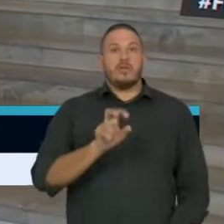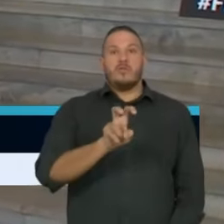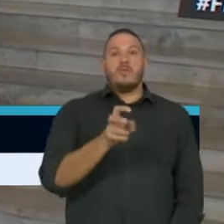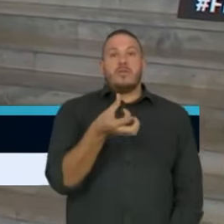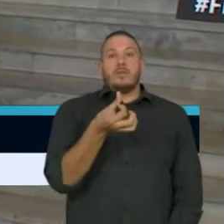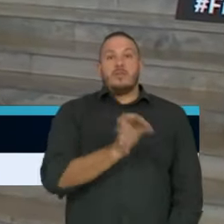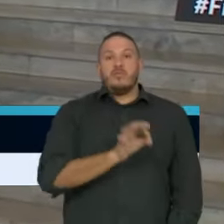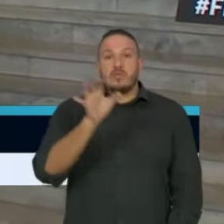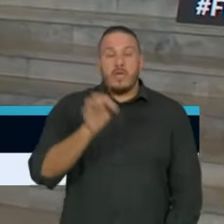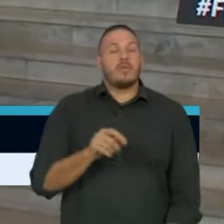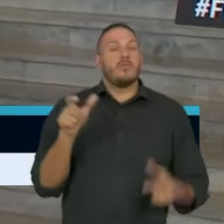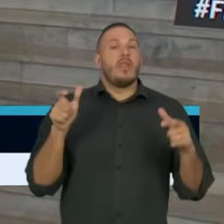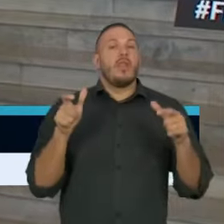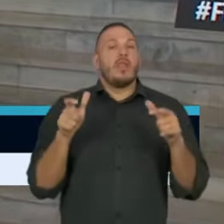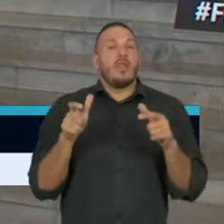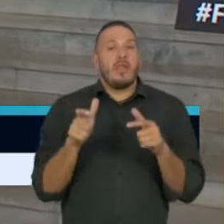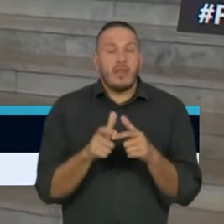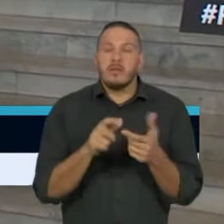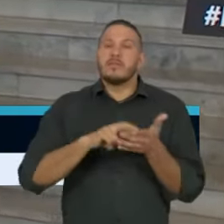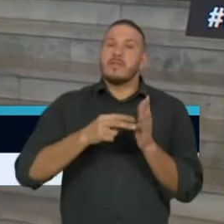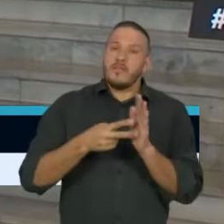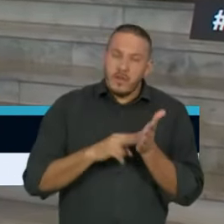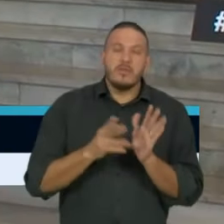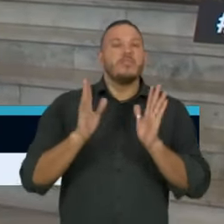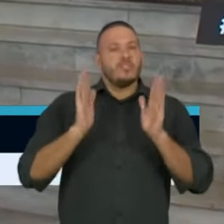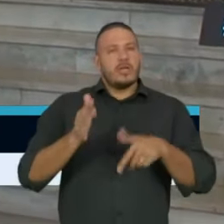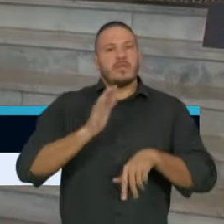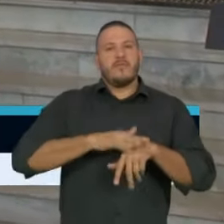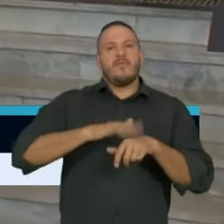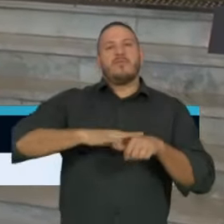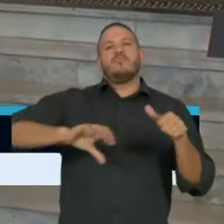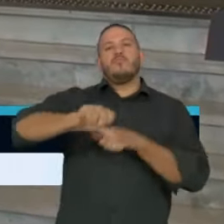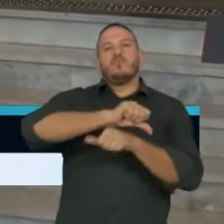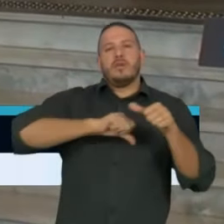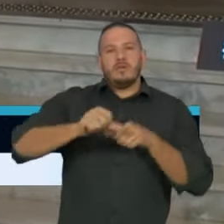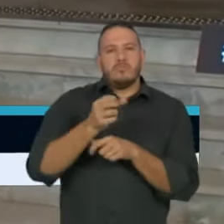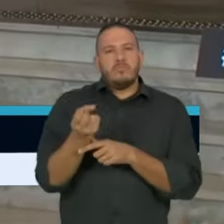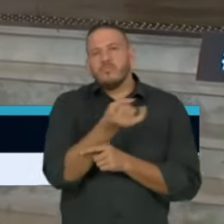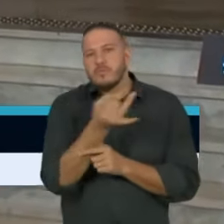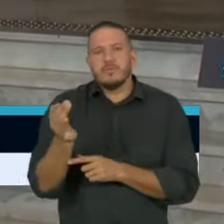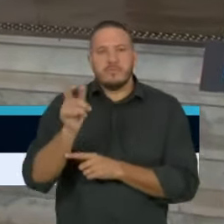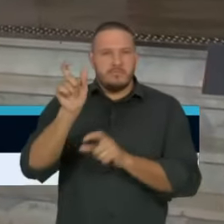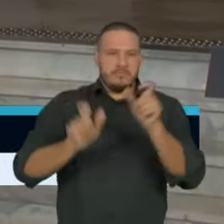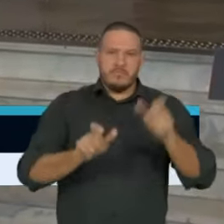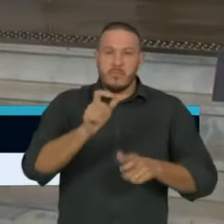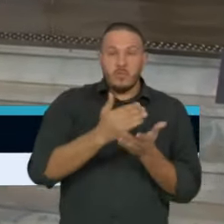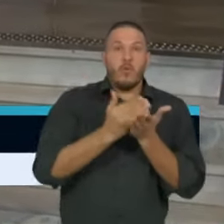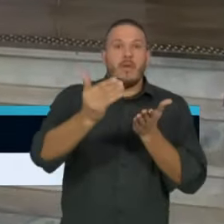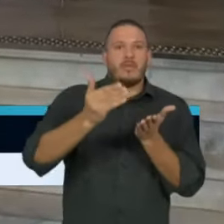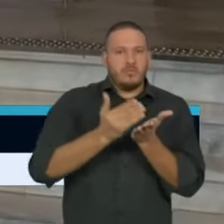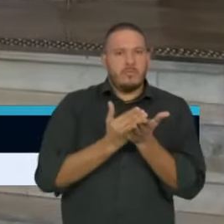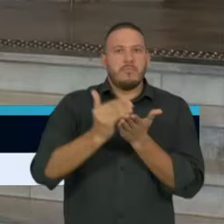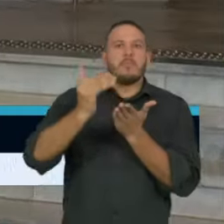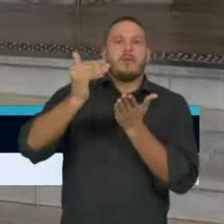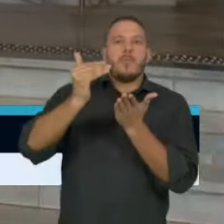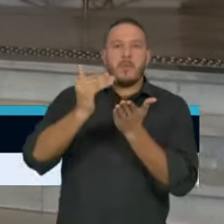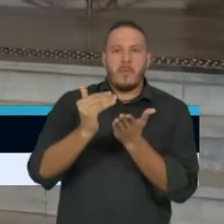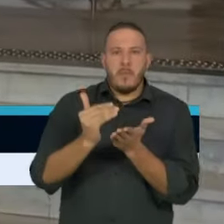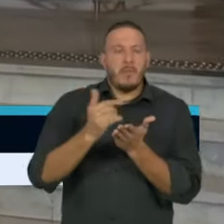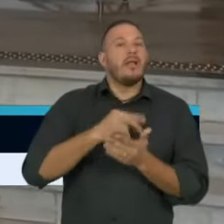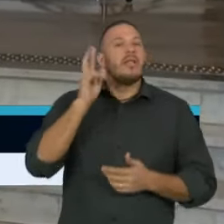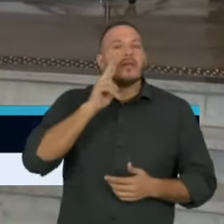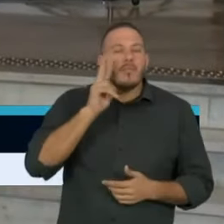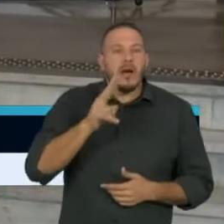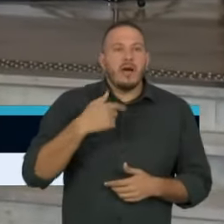% de redução. Ou seja, houve um arrefecimento do impulso inicial. Lembrar que para essas